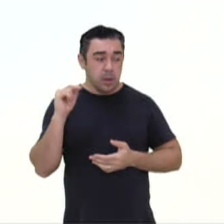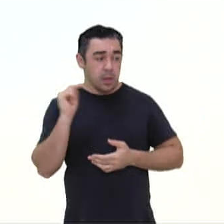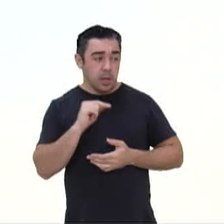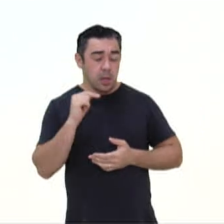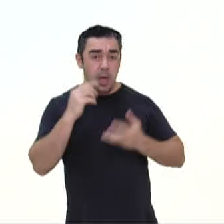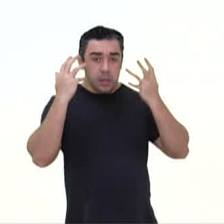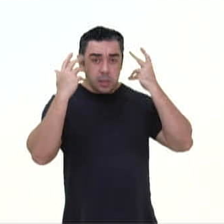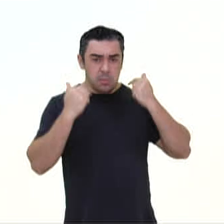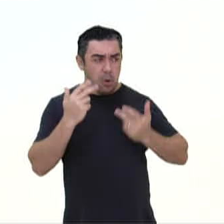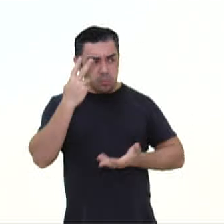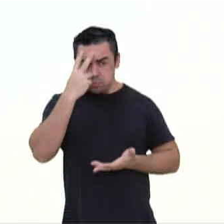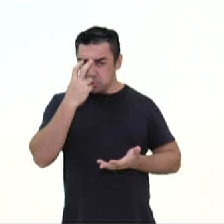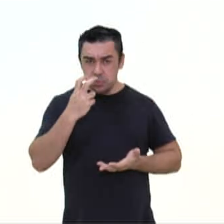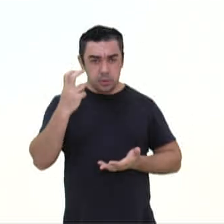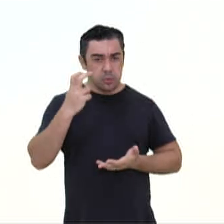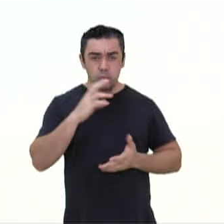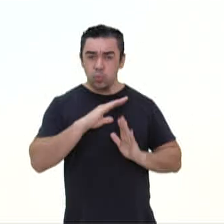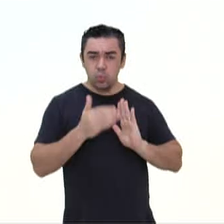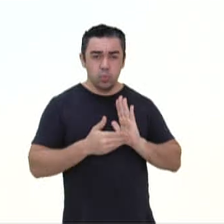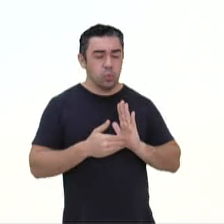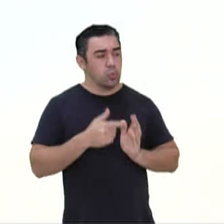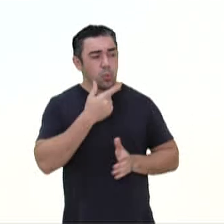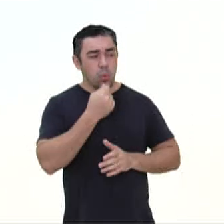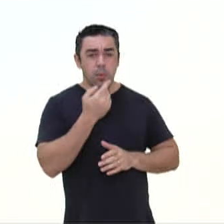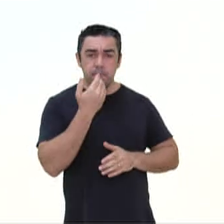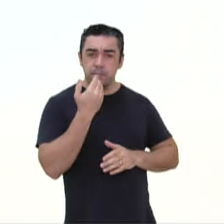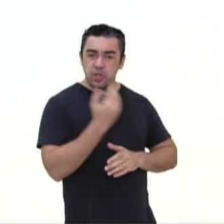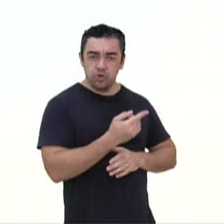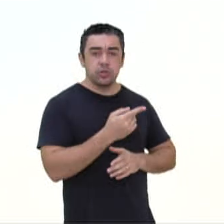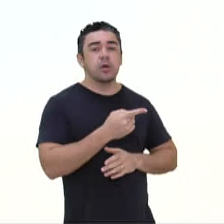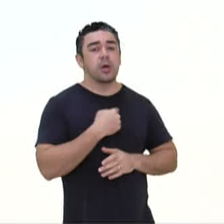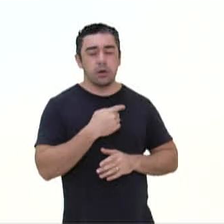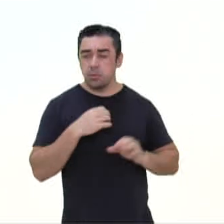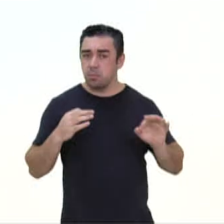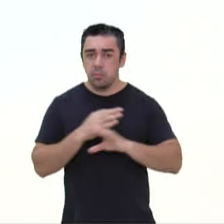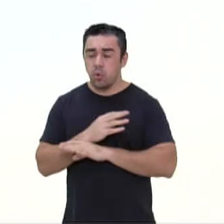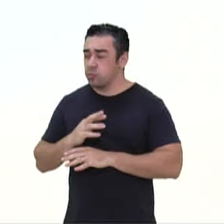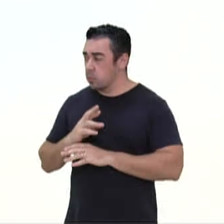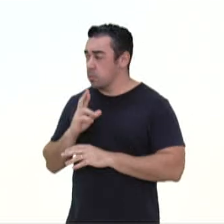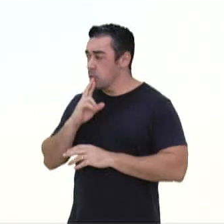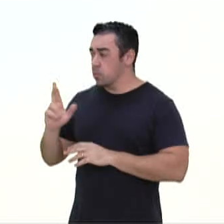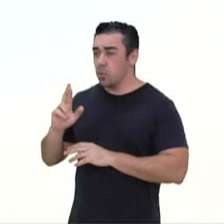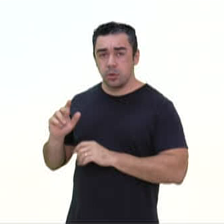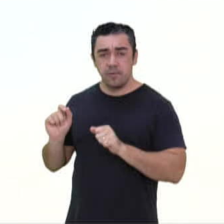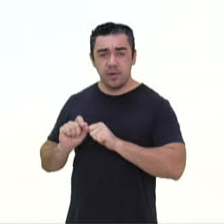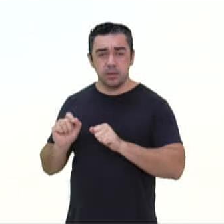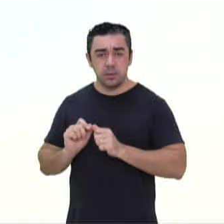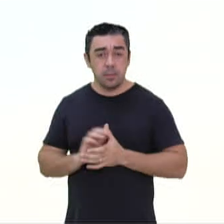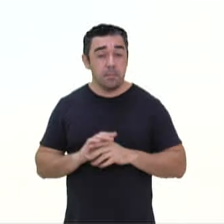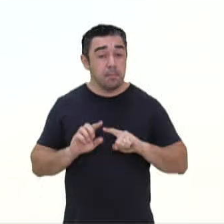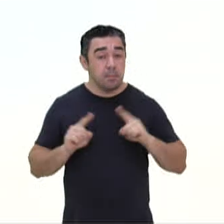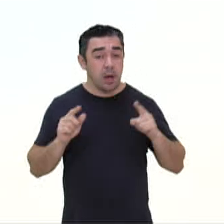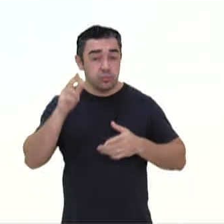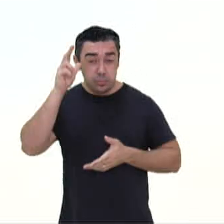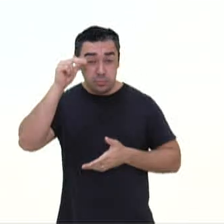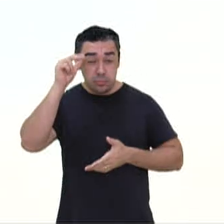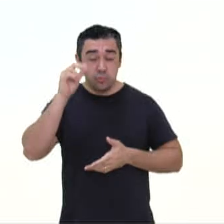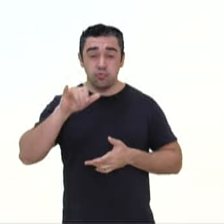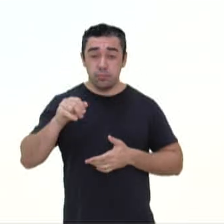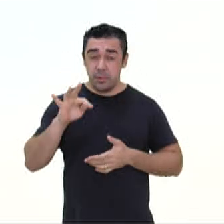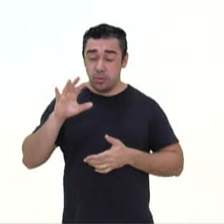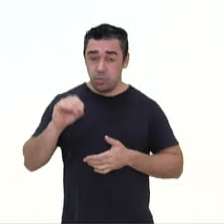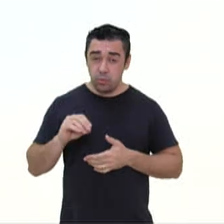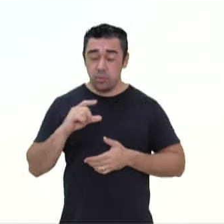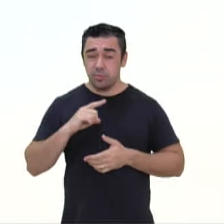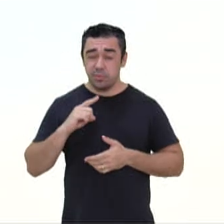muito sabido. Tudo que o dono dele pedia, ele prontamente fazia. Mas o pobre do animal, apesar